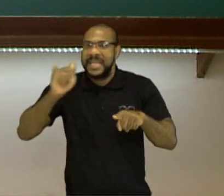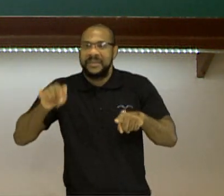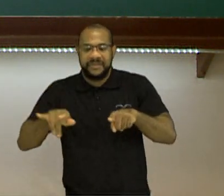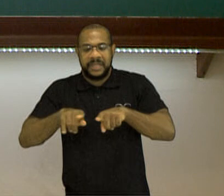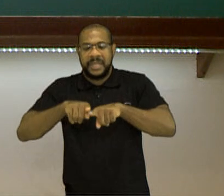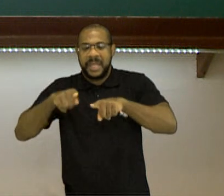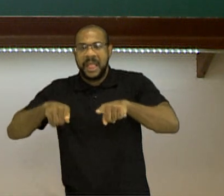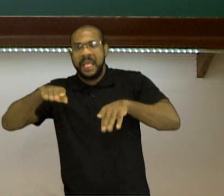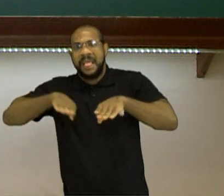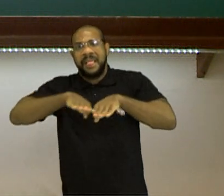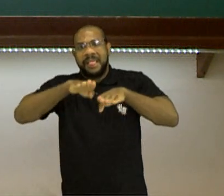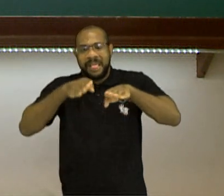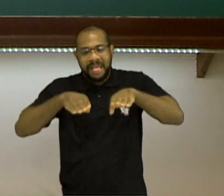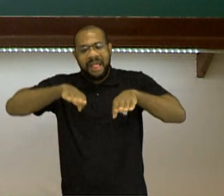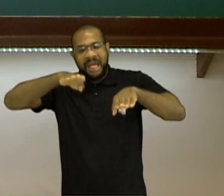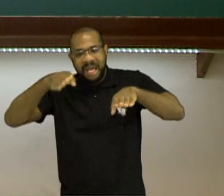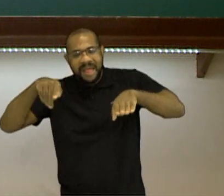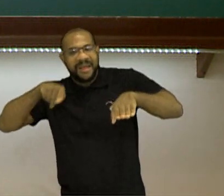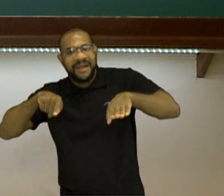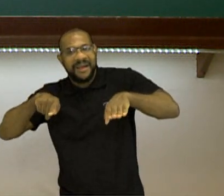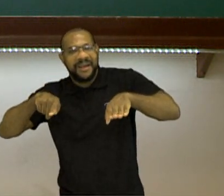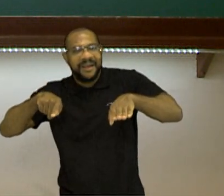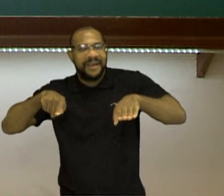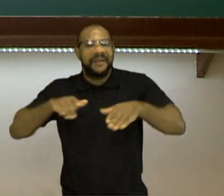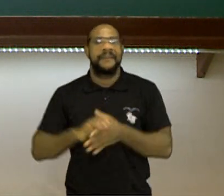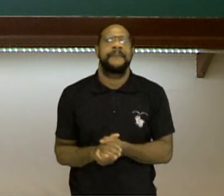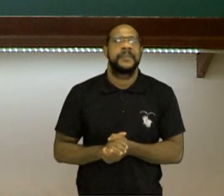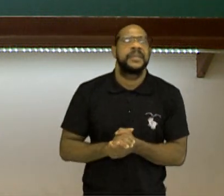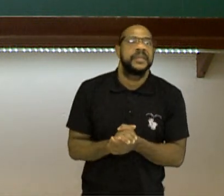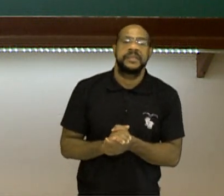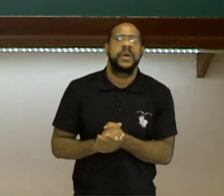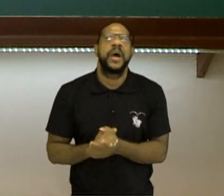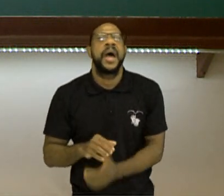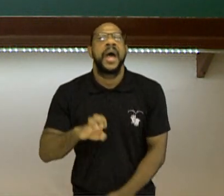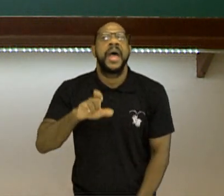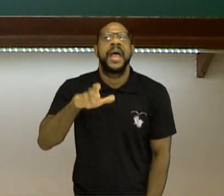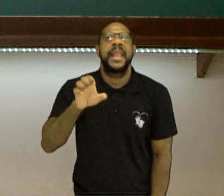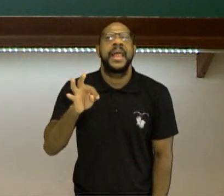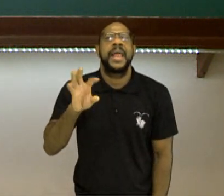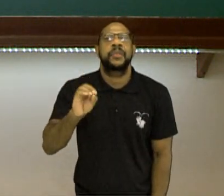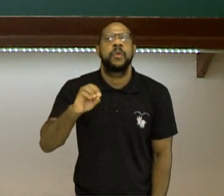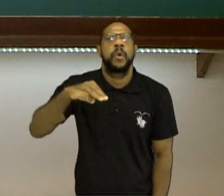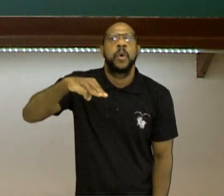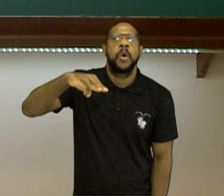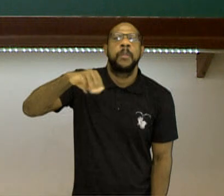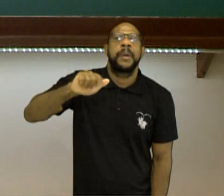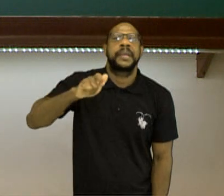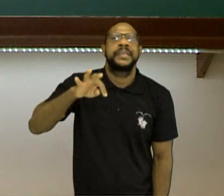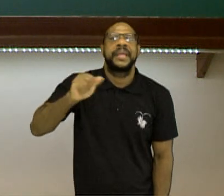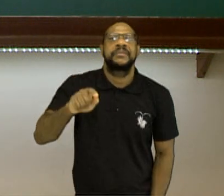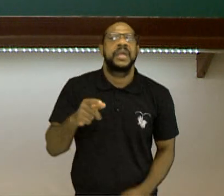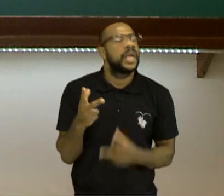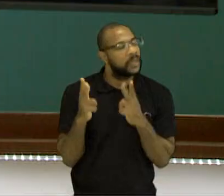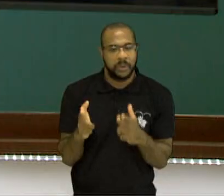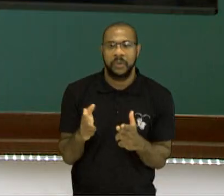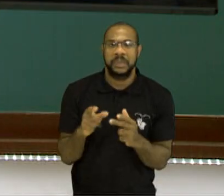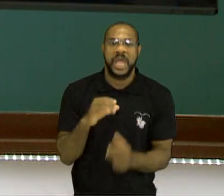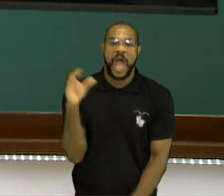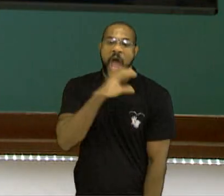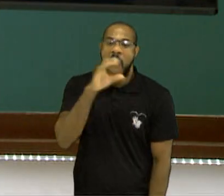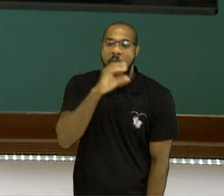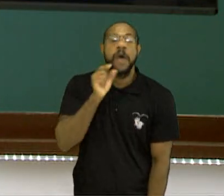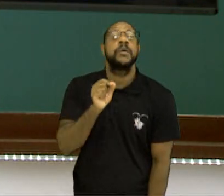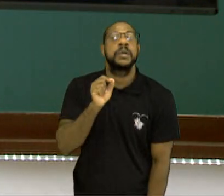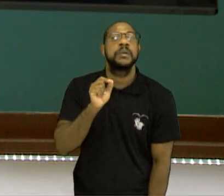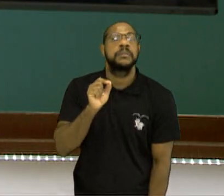No caso das ondas eletromagnéticas, mesma coisa. Quem gera essa velocidade dessa onda